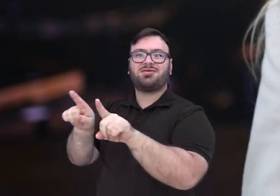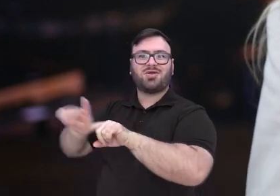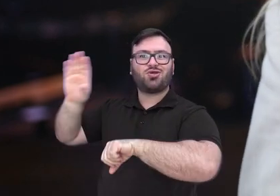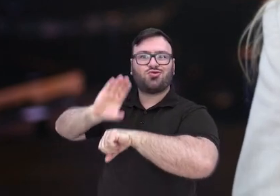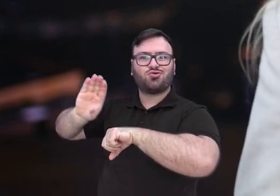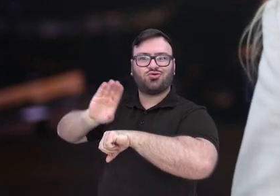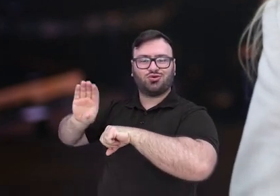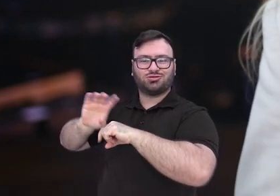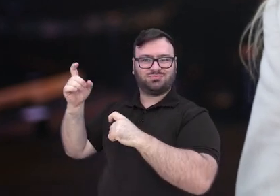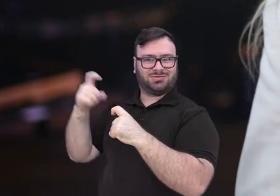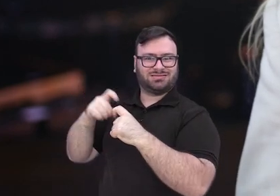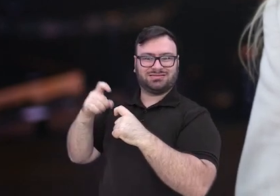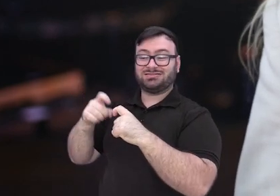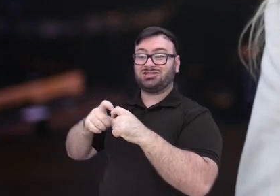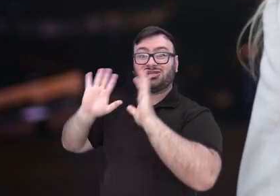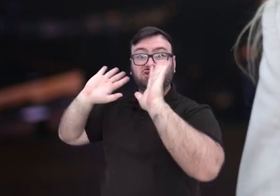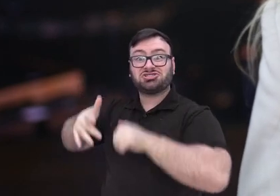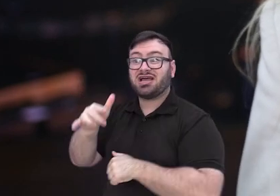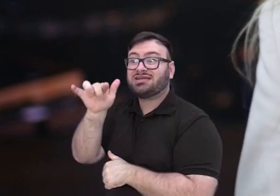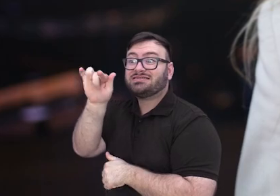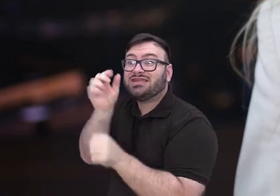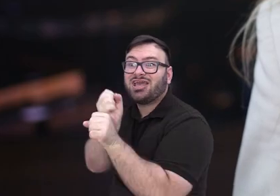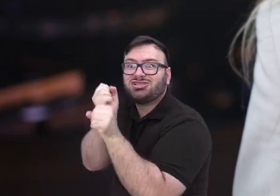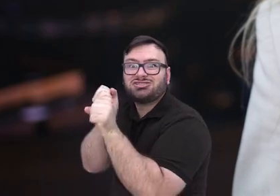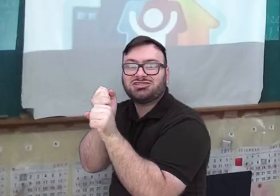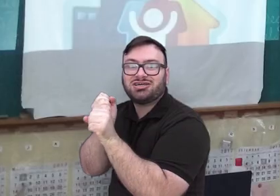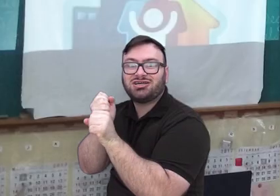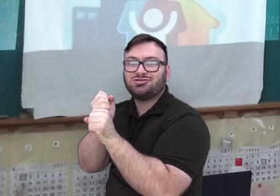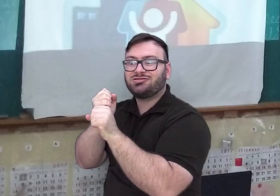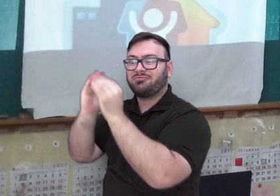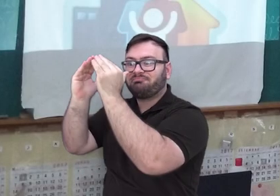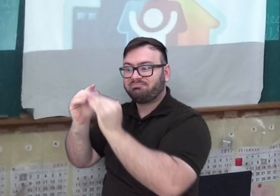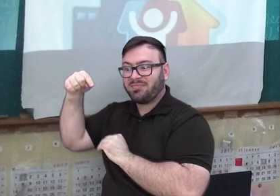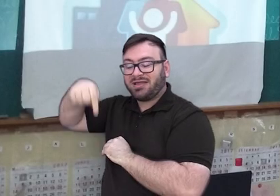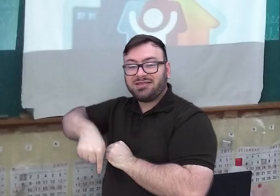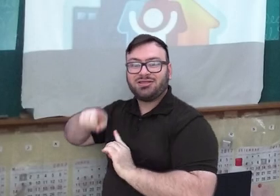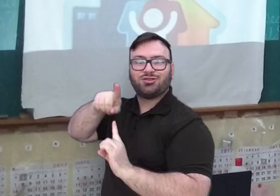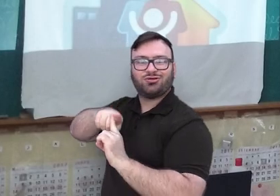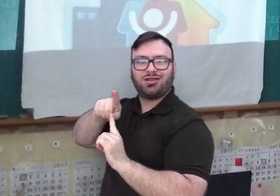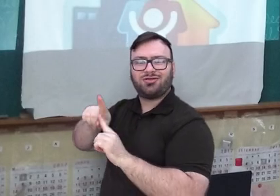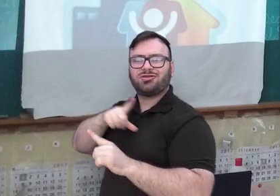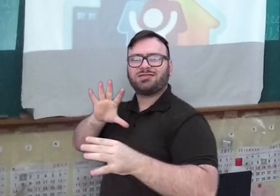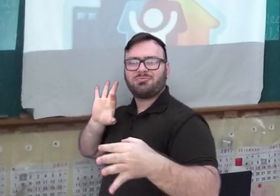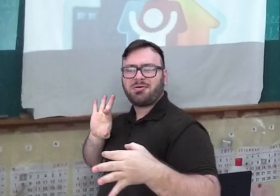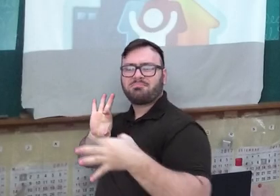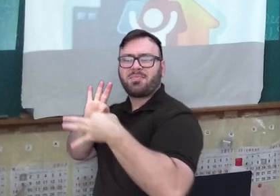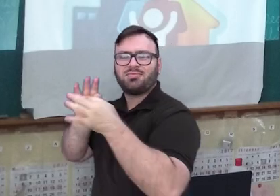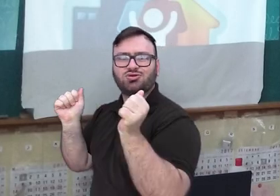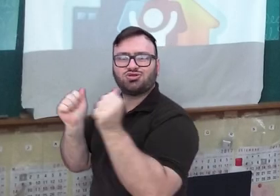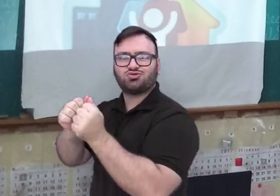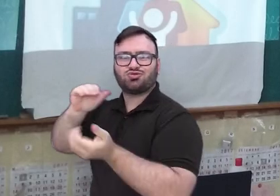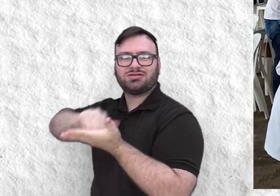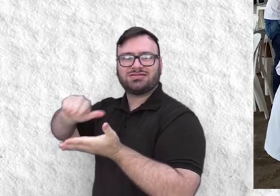pelo sétimo ano presente no nosso território. Sete anos de uma parceria com a Secretaria de Saúde que nós consideramos